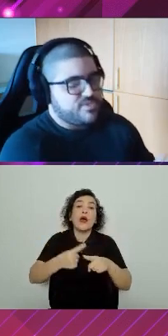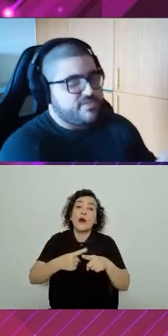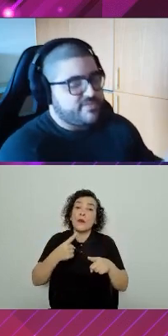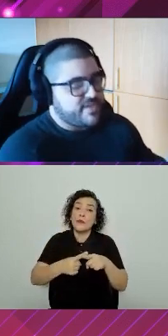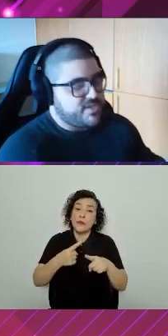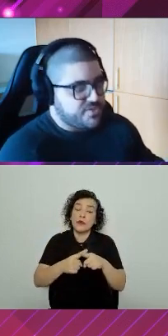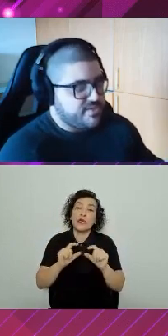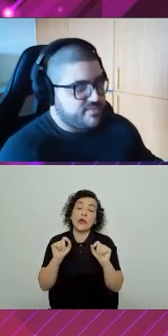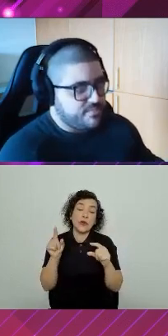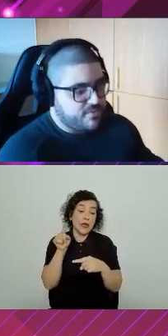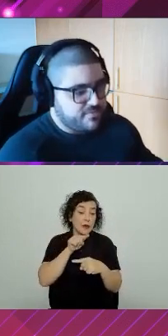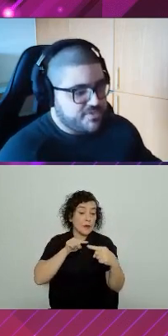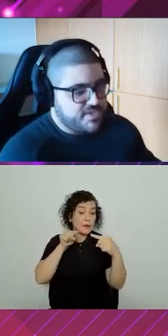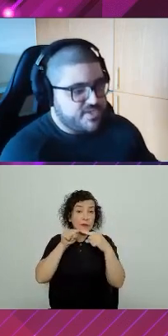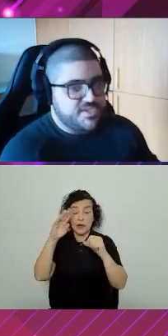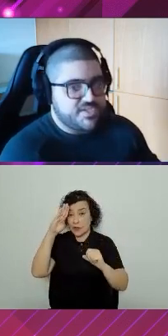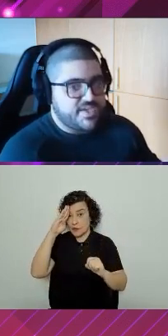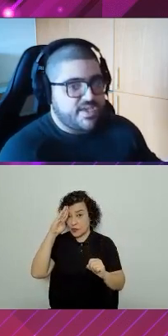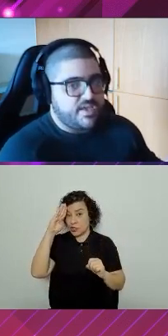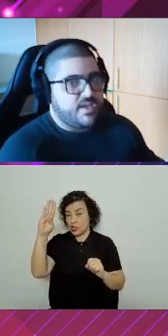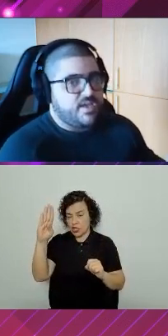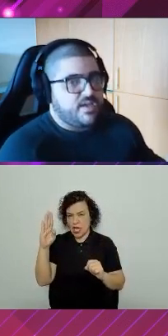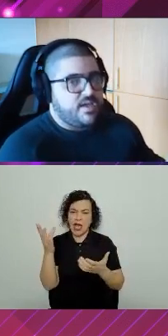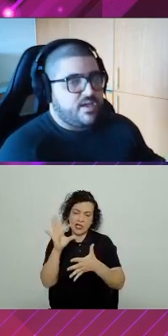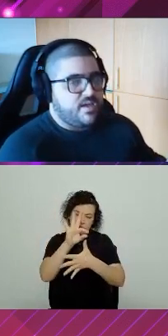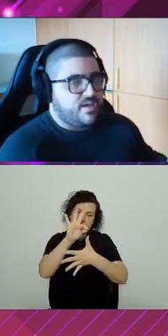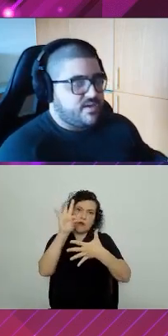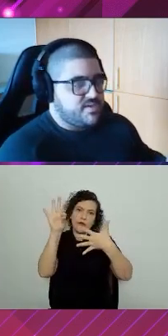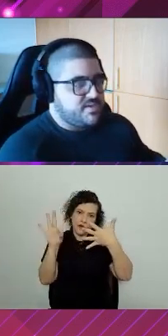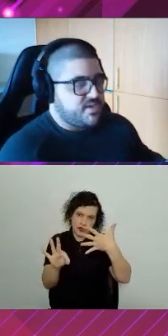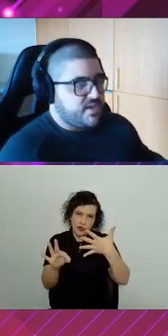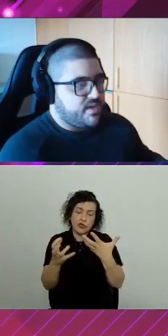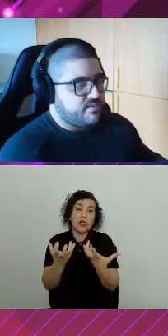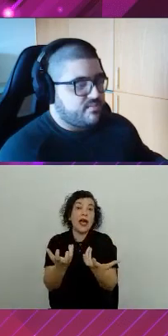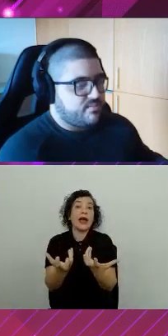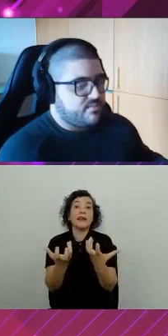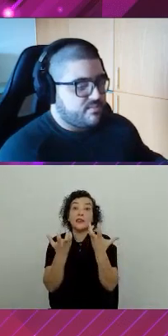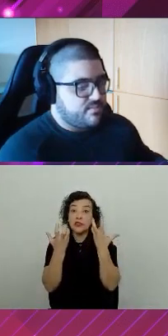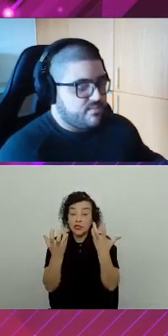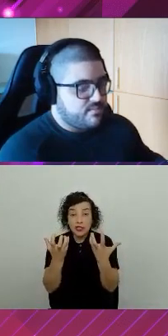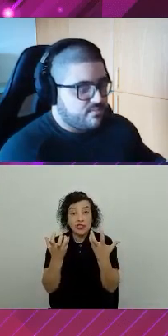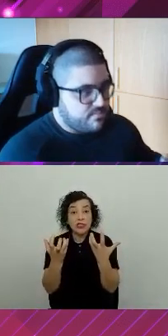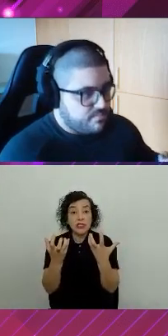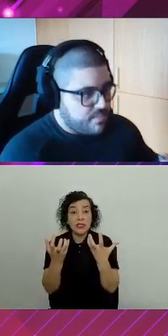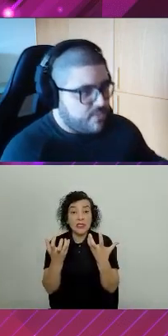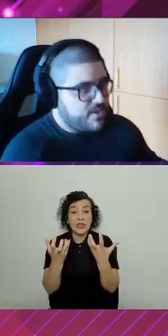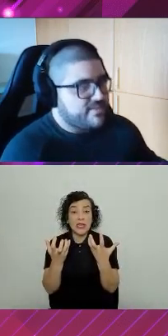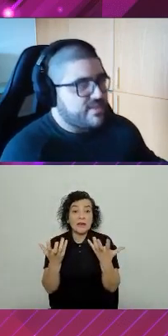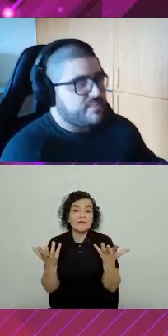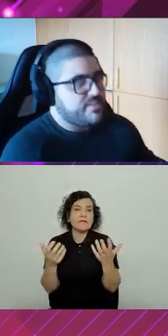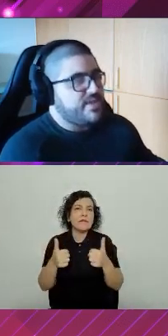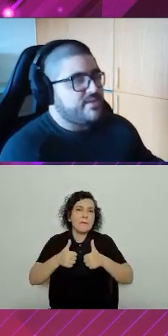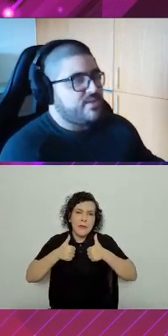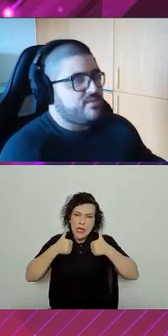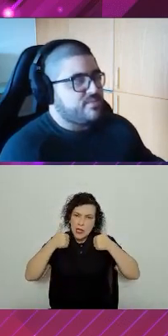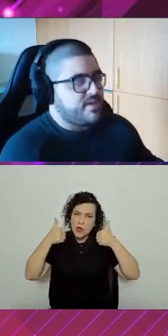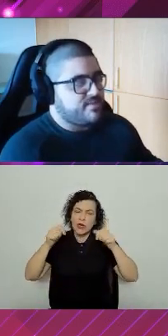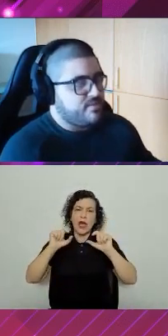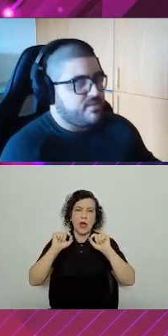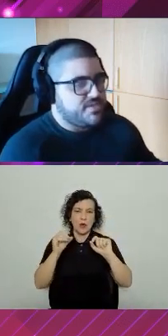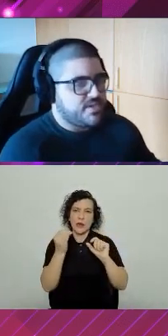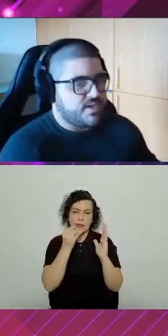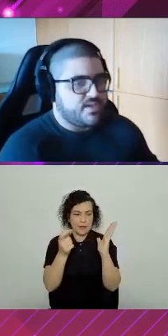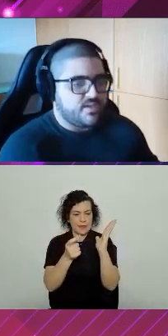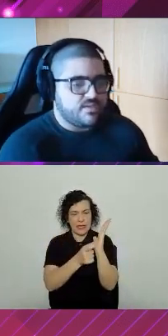principais motivos que a gente utiliza micro front-end. A gente quer melhorar a escalabilidade da nossa